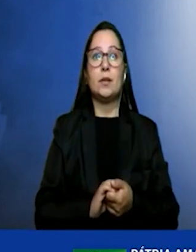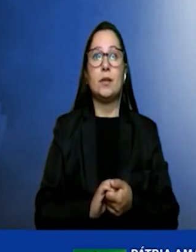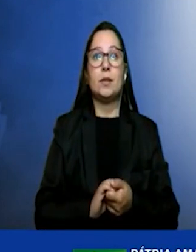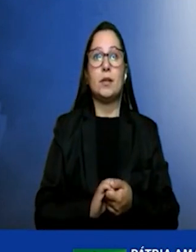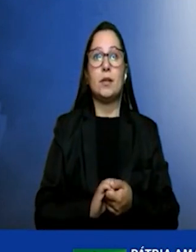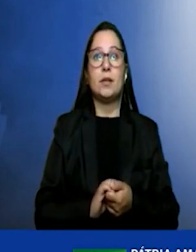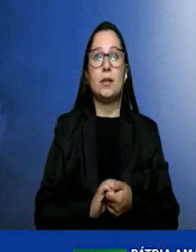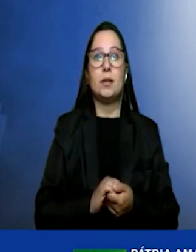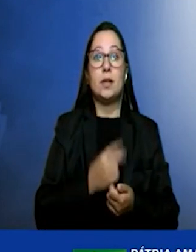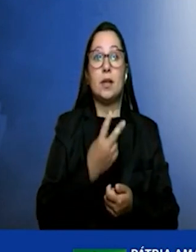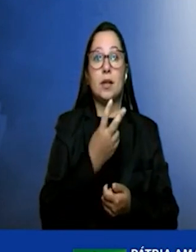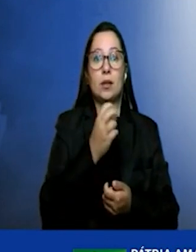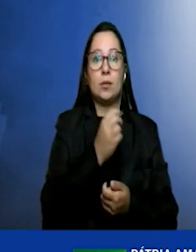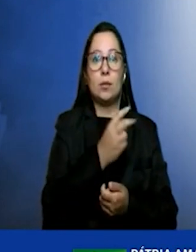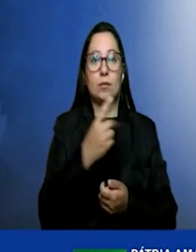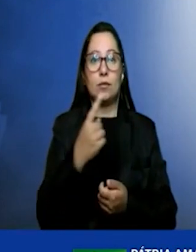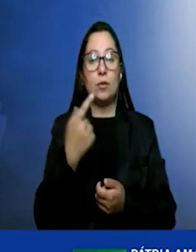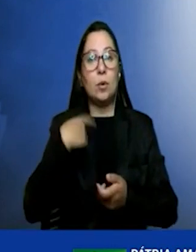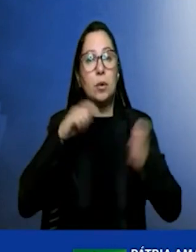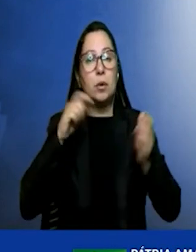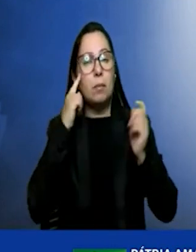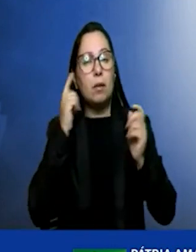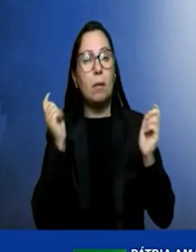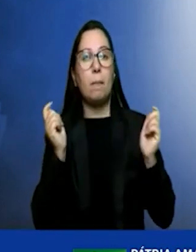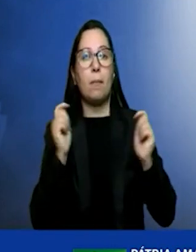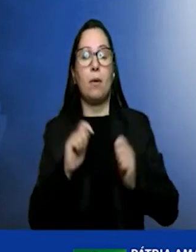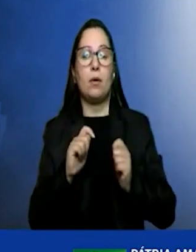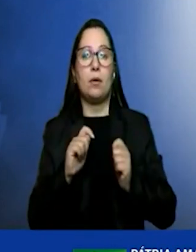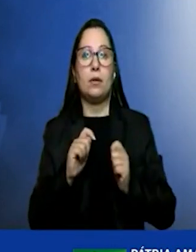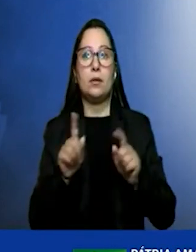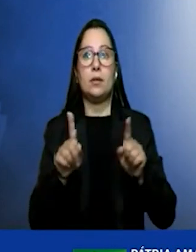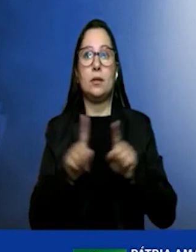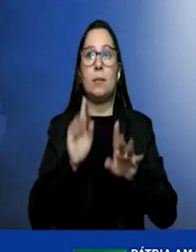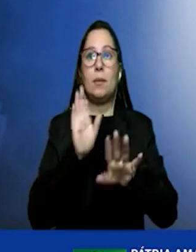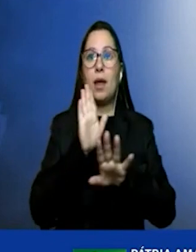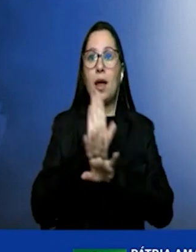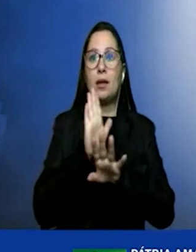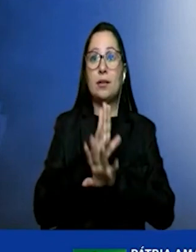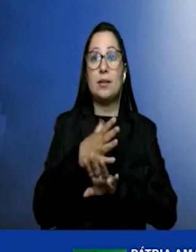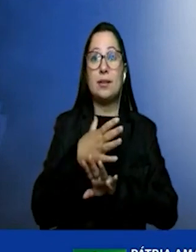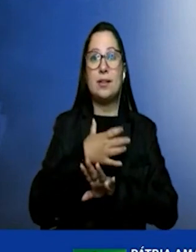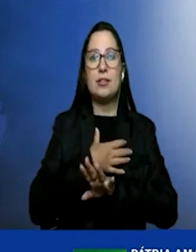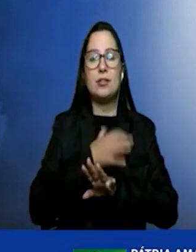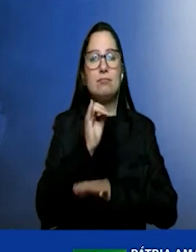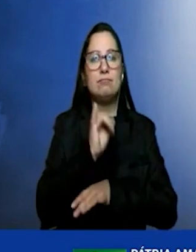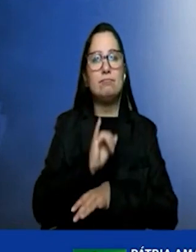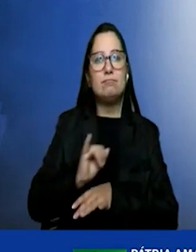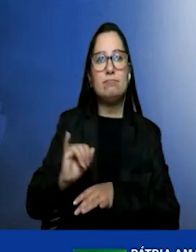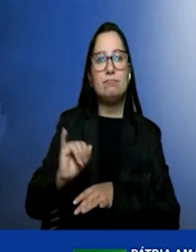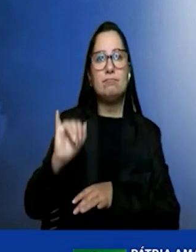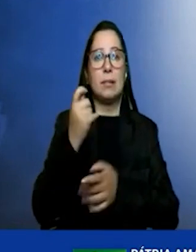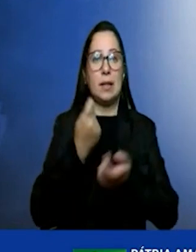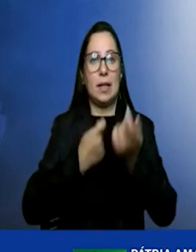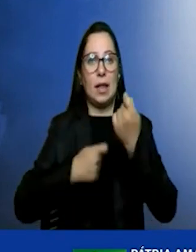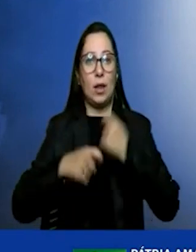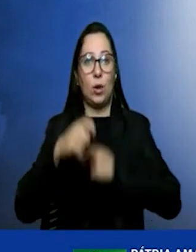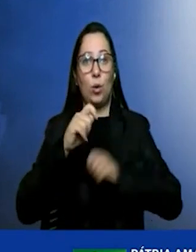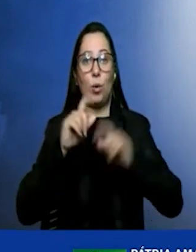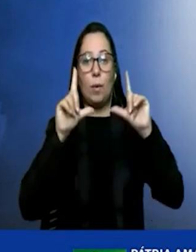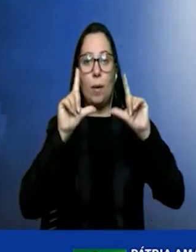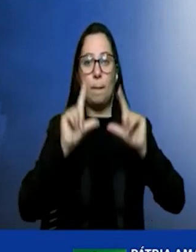vislumbramos a possibilidade de contribuir de maneira significativa para a economia de baixo carbono.